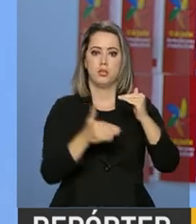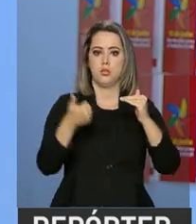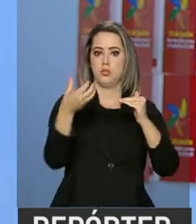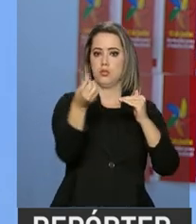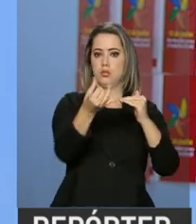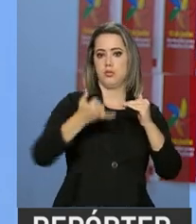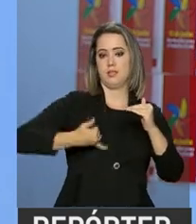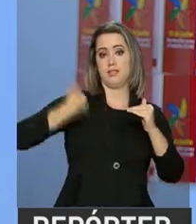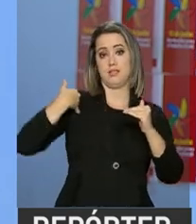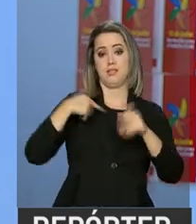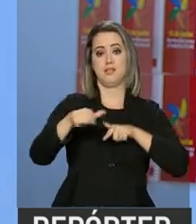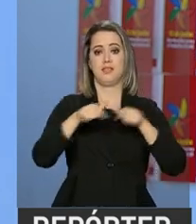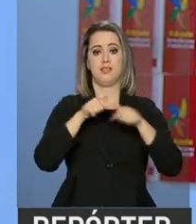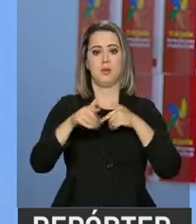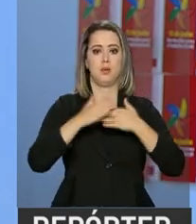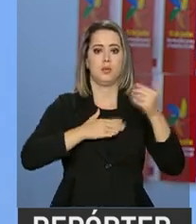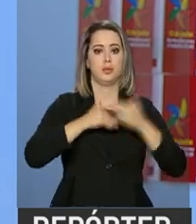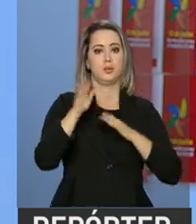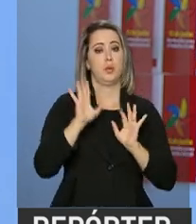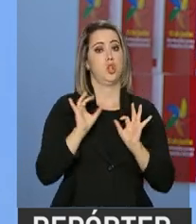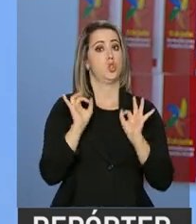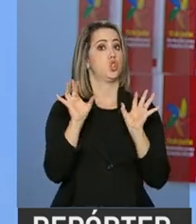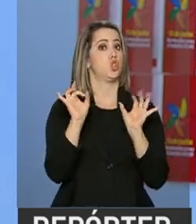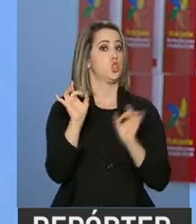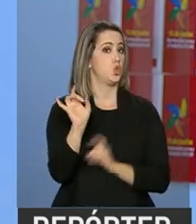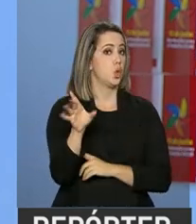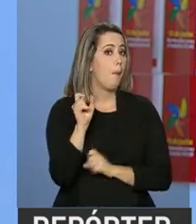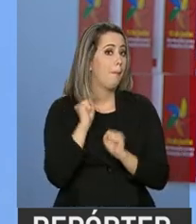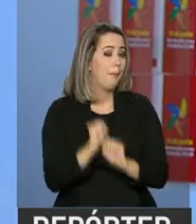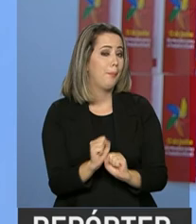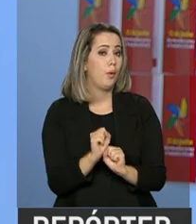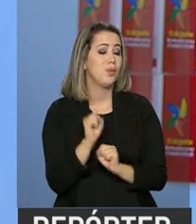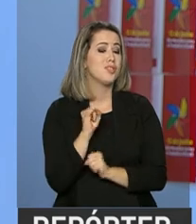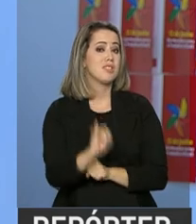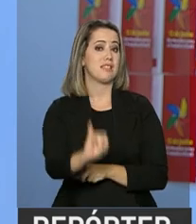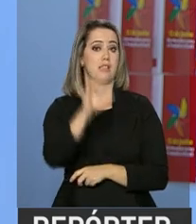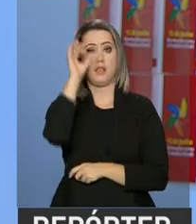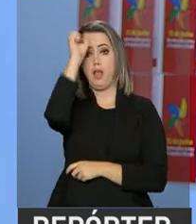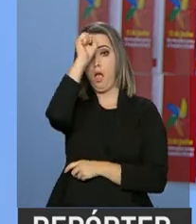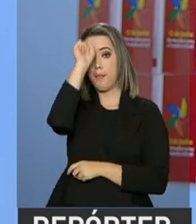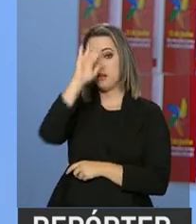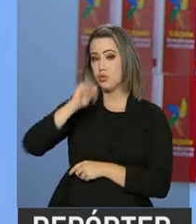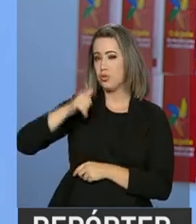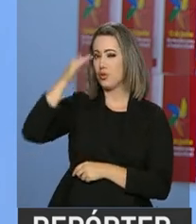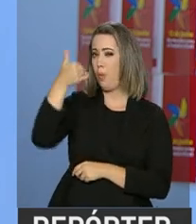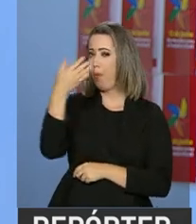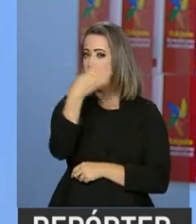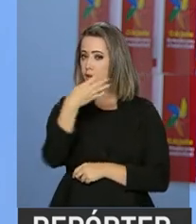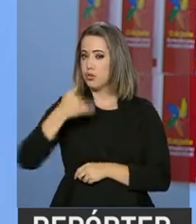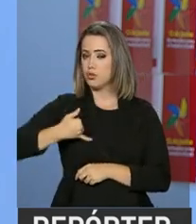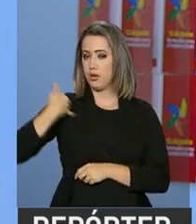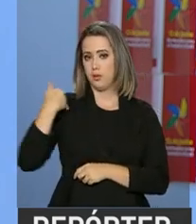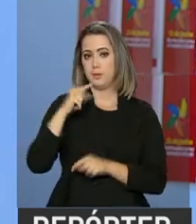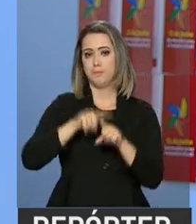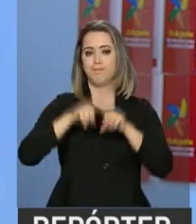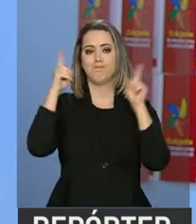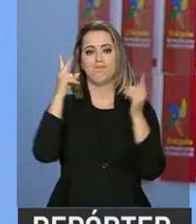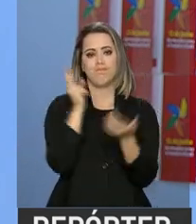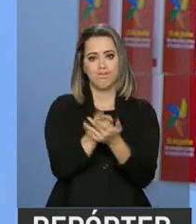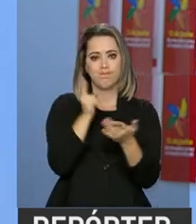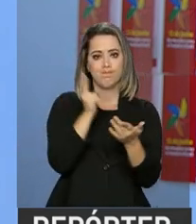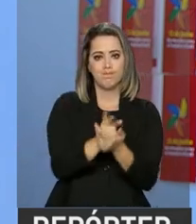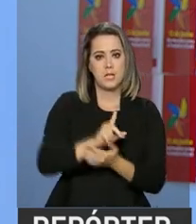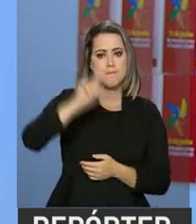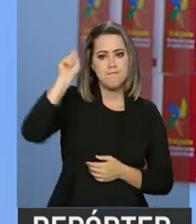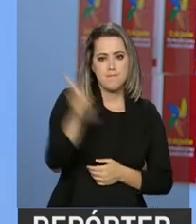execução de trabalho, salvo na condição de aprendiz a partir dos 14 anos de idade. Mas apesar da proibição